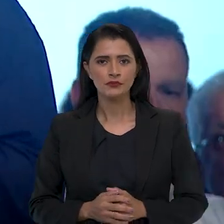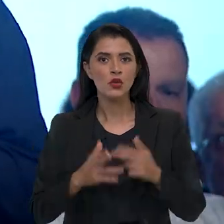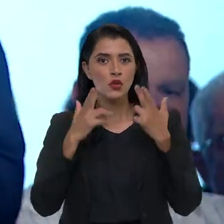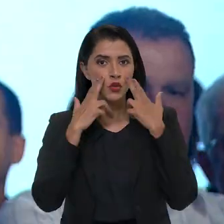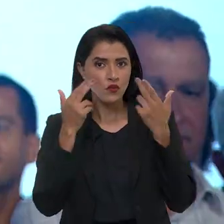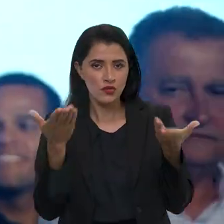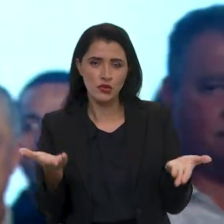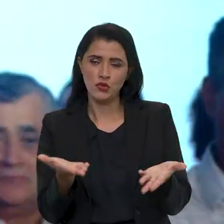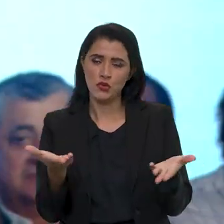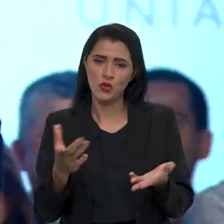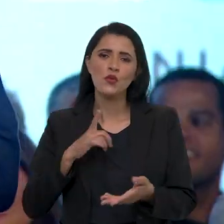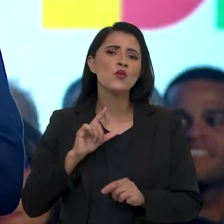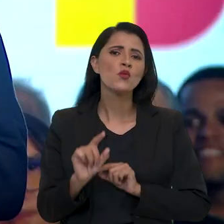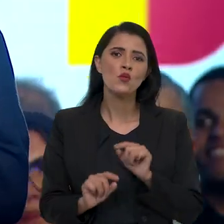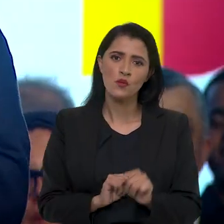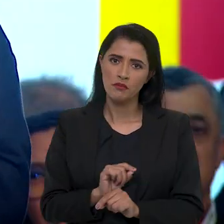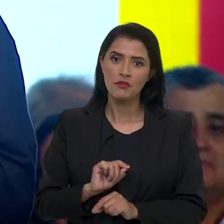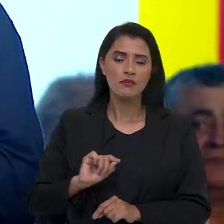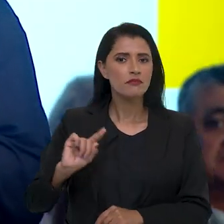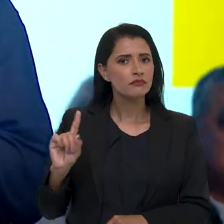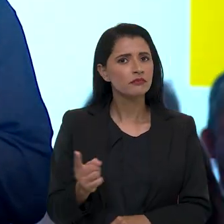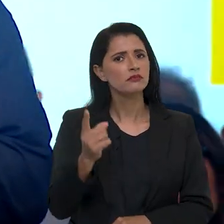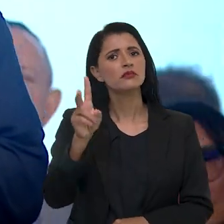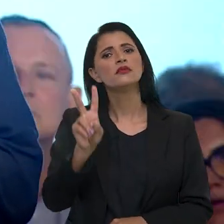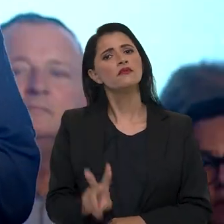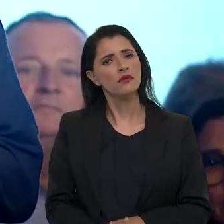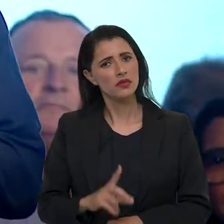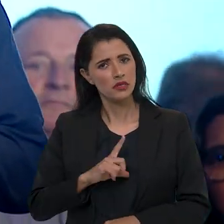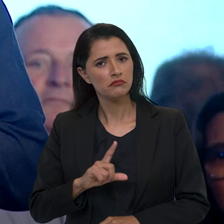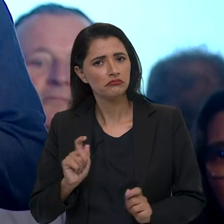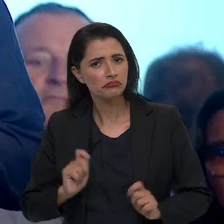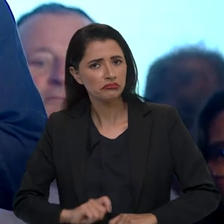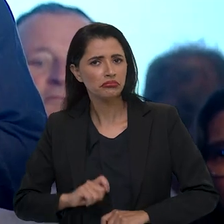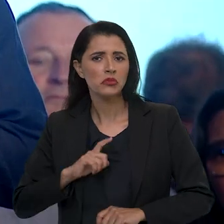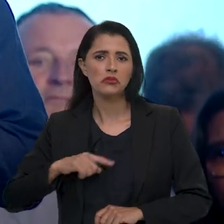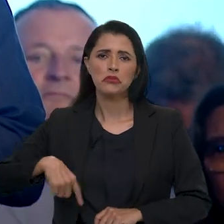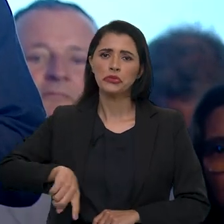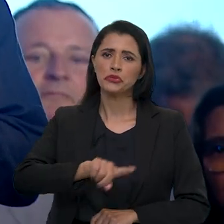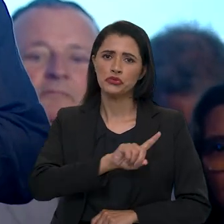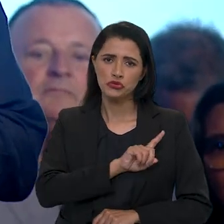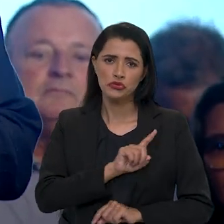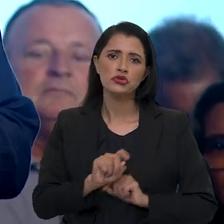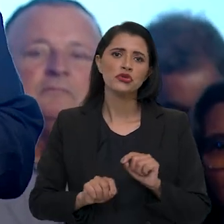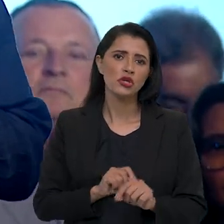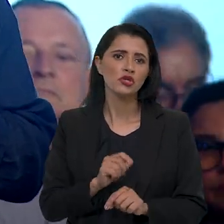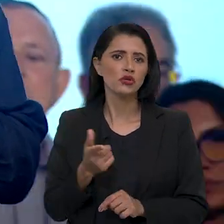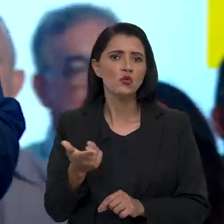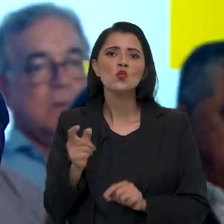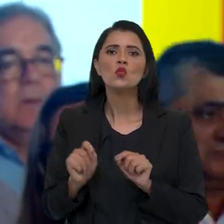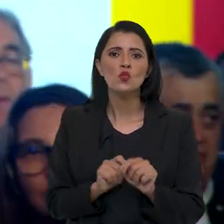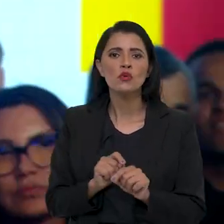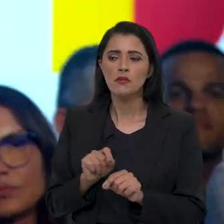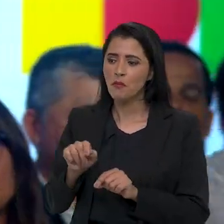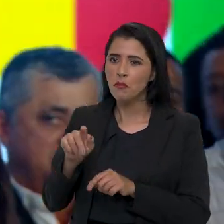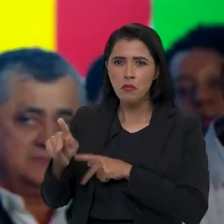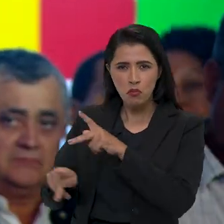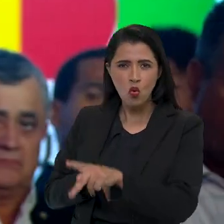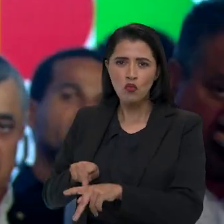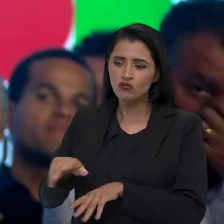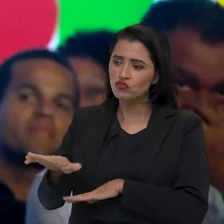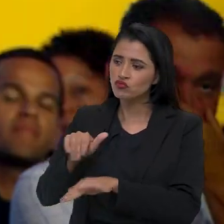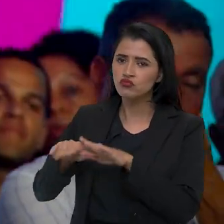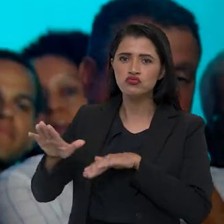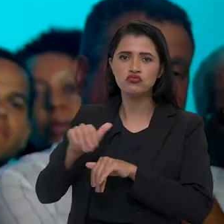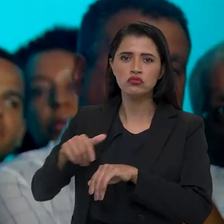A novidade é que pela primeira vez a gente está colocando o